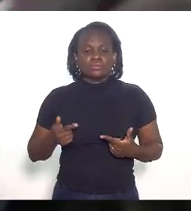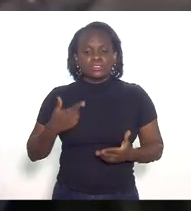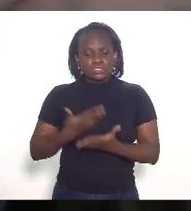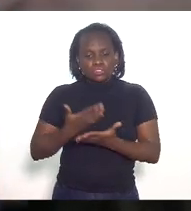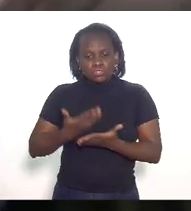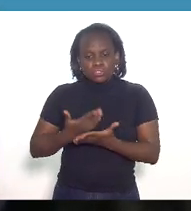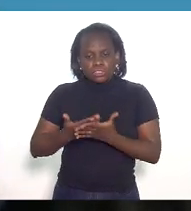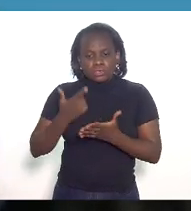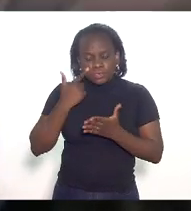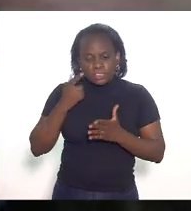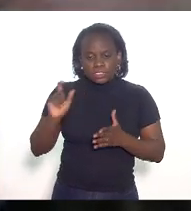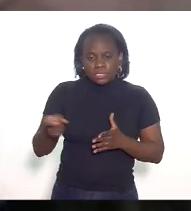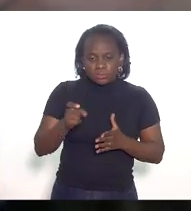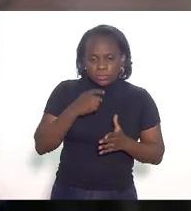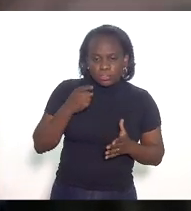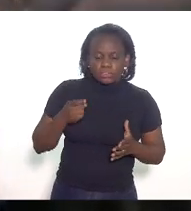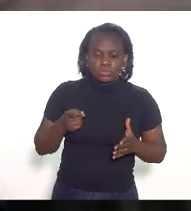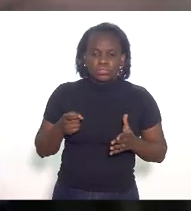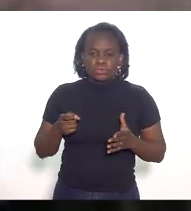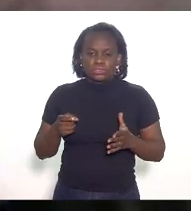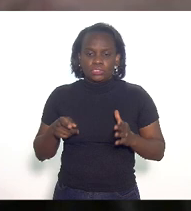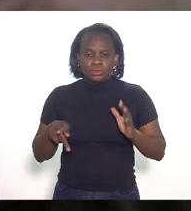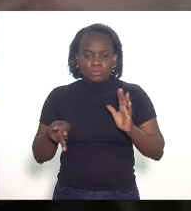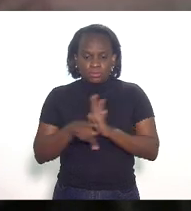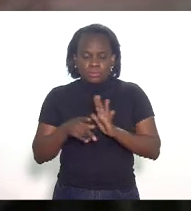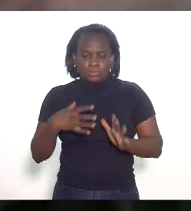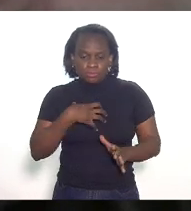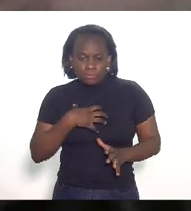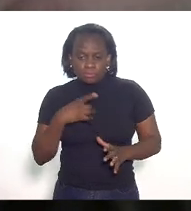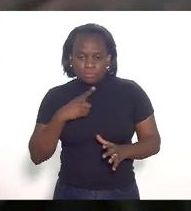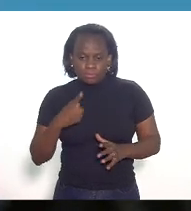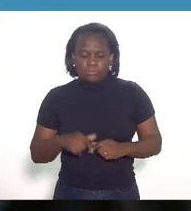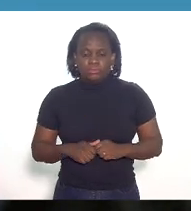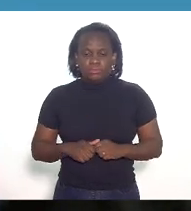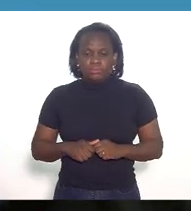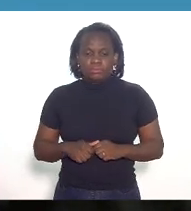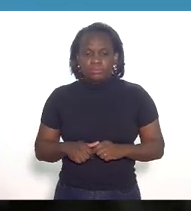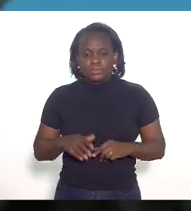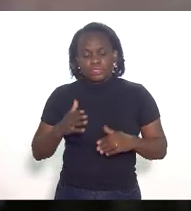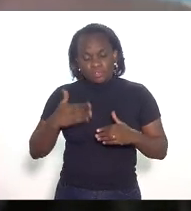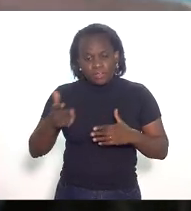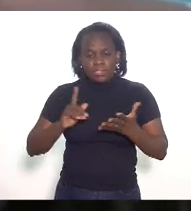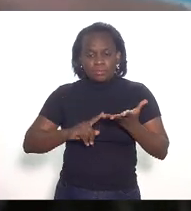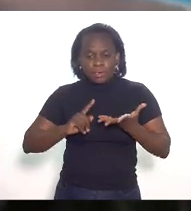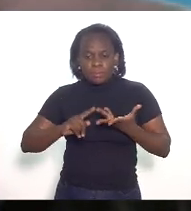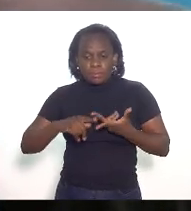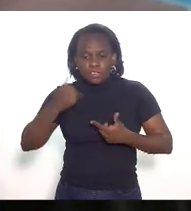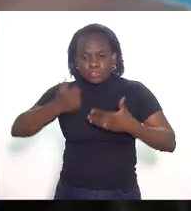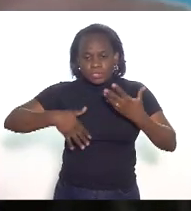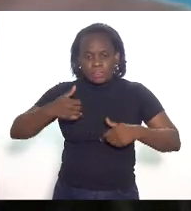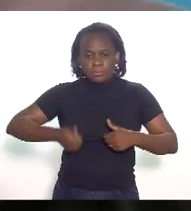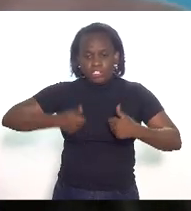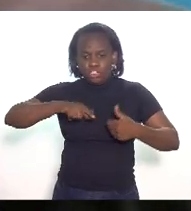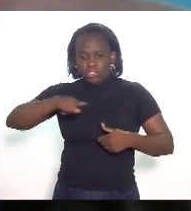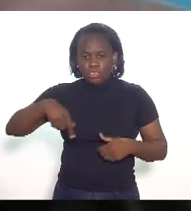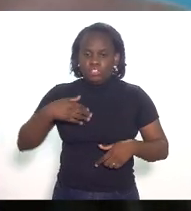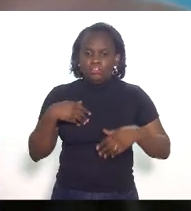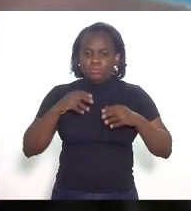estuda as questões tributárias que impactam a indústria que vai detalhar melhor o nosso posicionamento